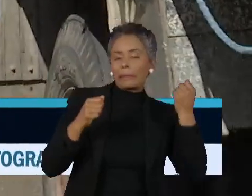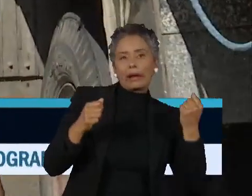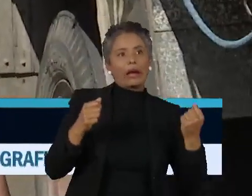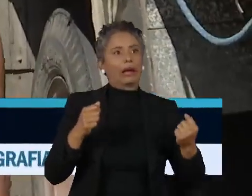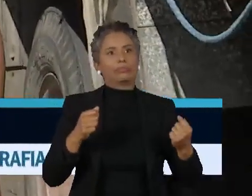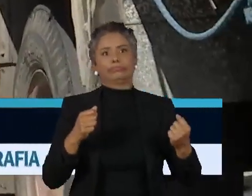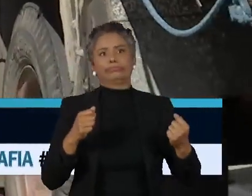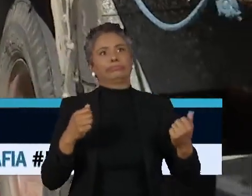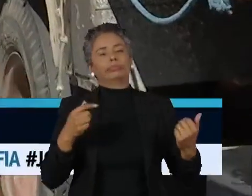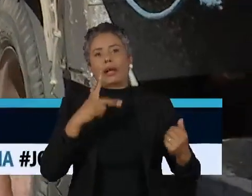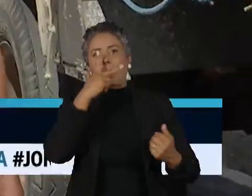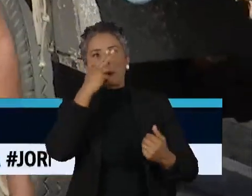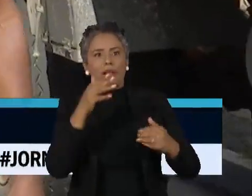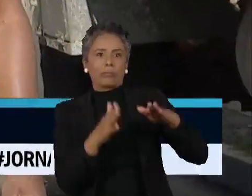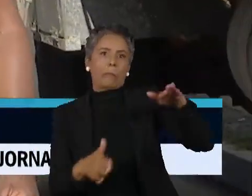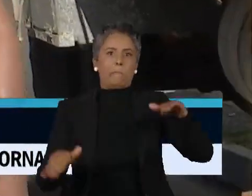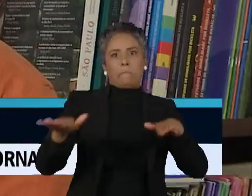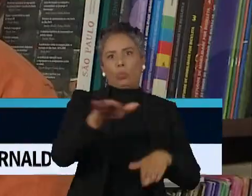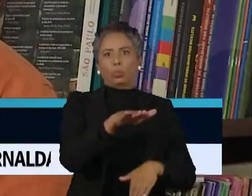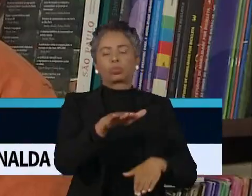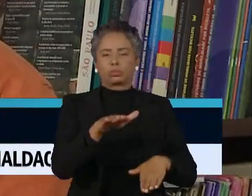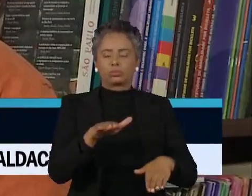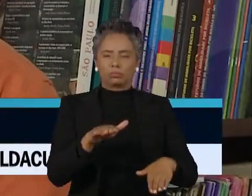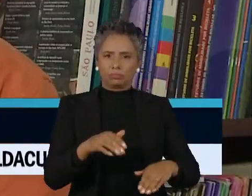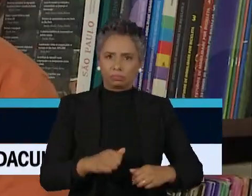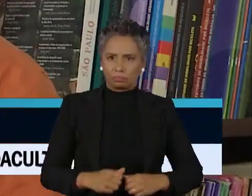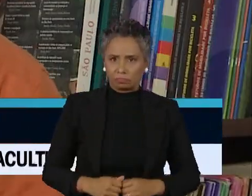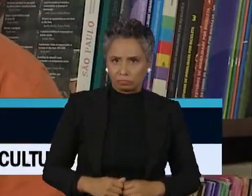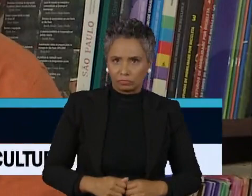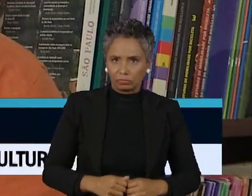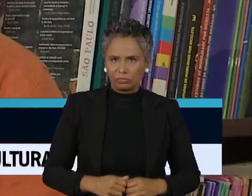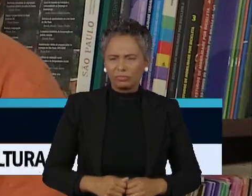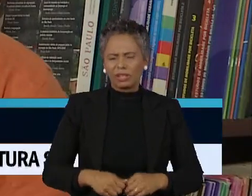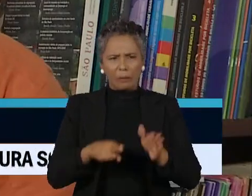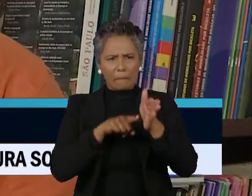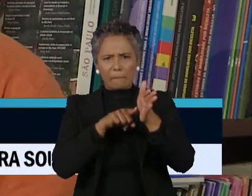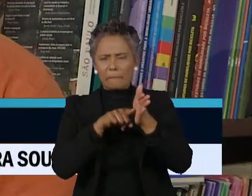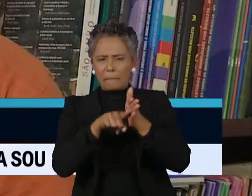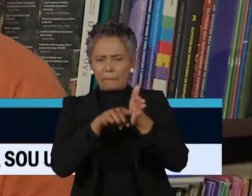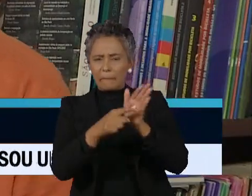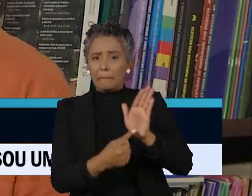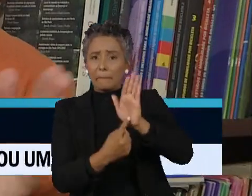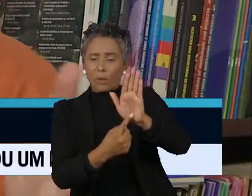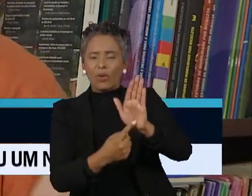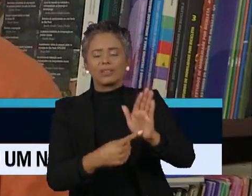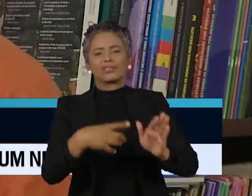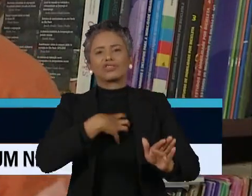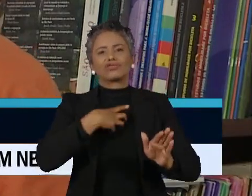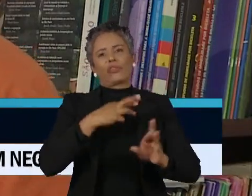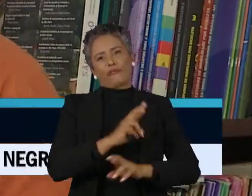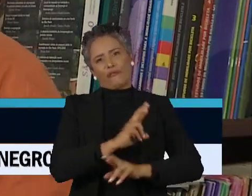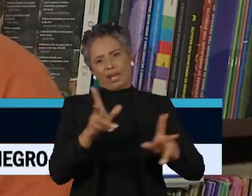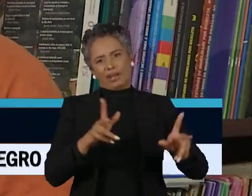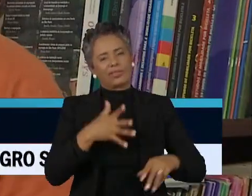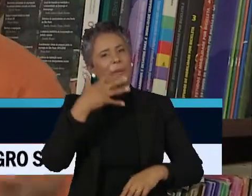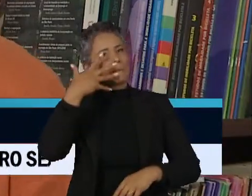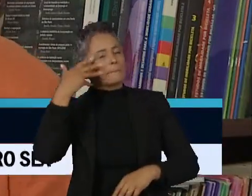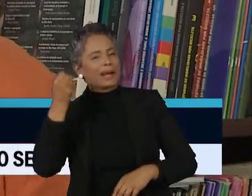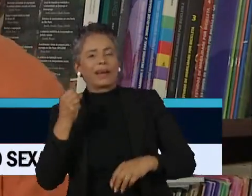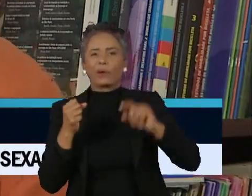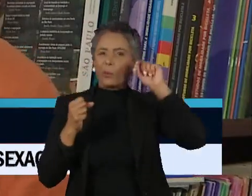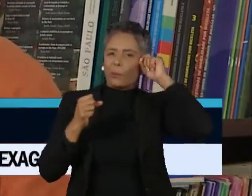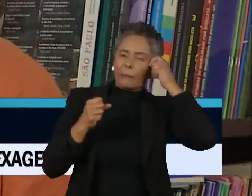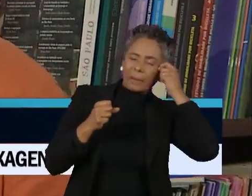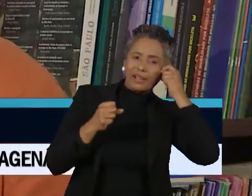seguindo 11 critérios diferentes. E mostra como existe uma desigualdade racial no processo de envelhecimento e no processo de